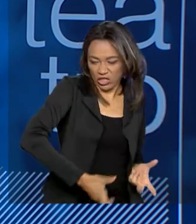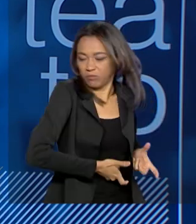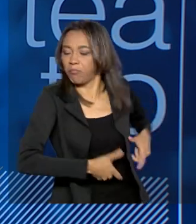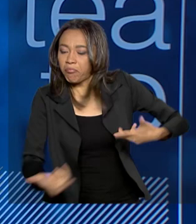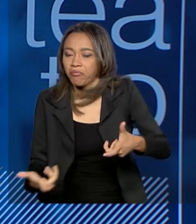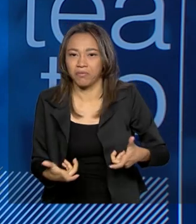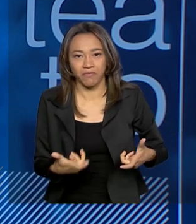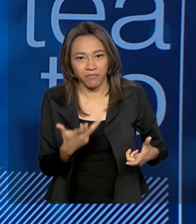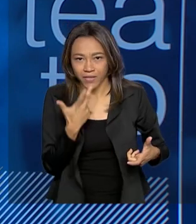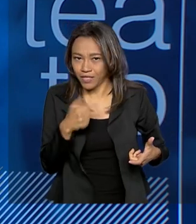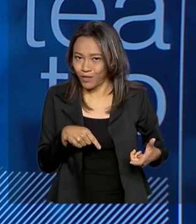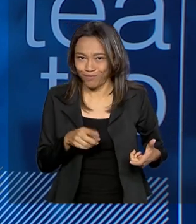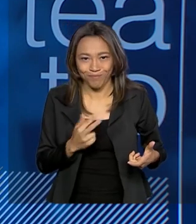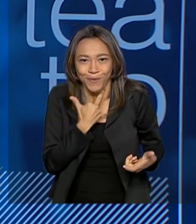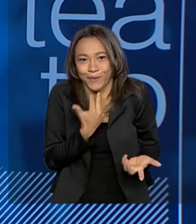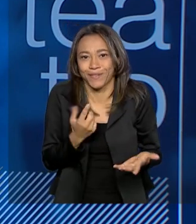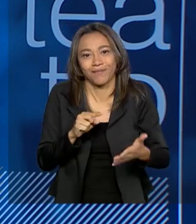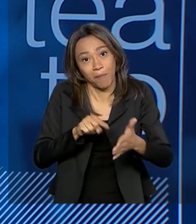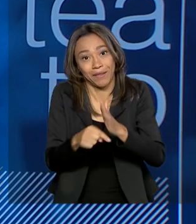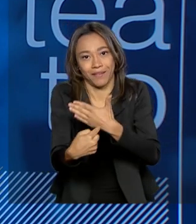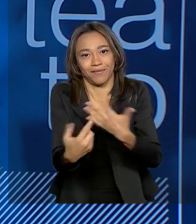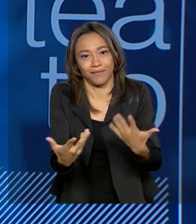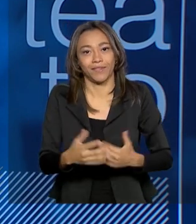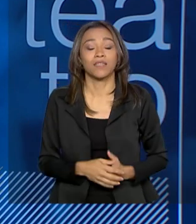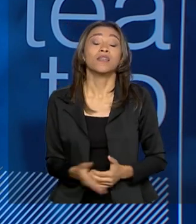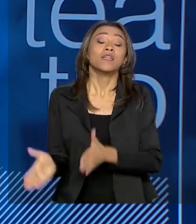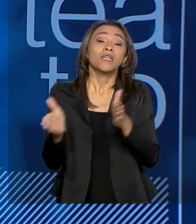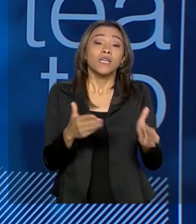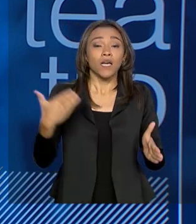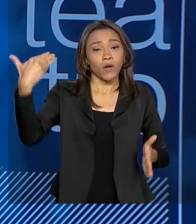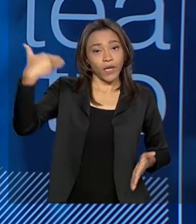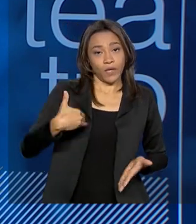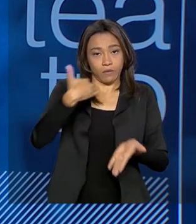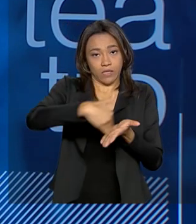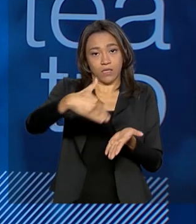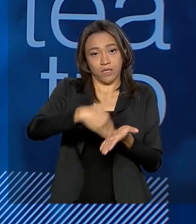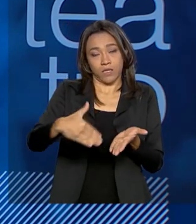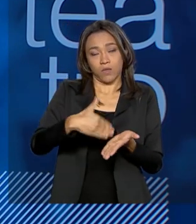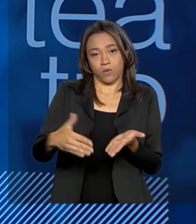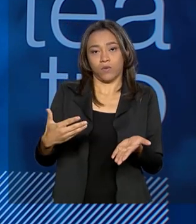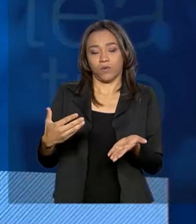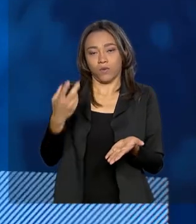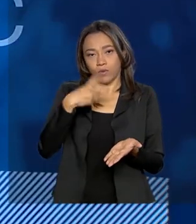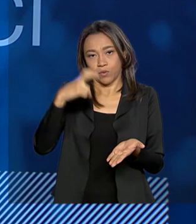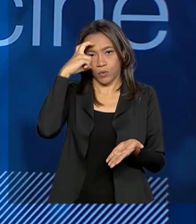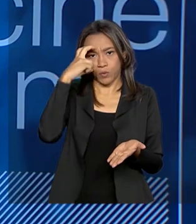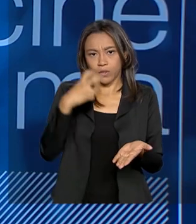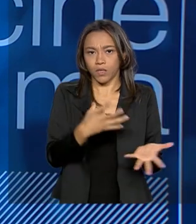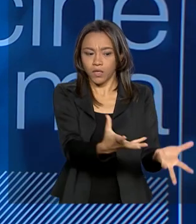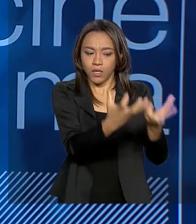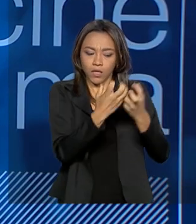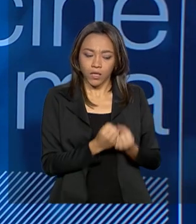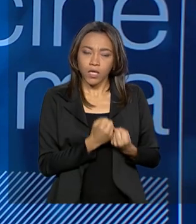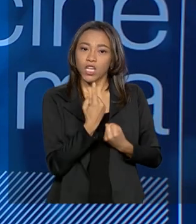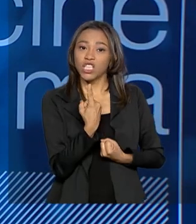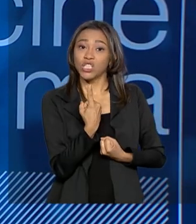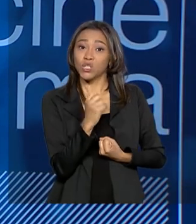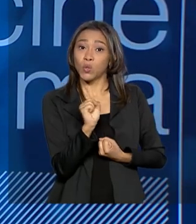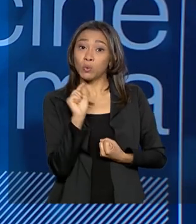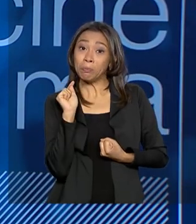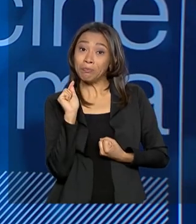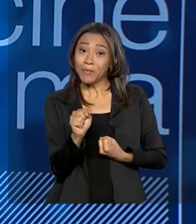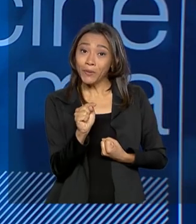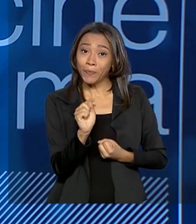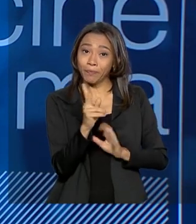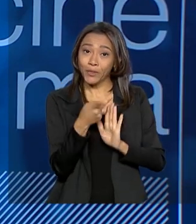veja aqui, agora que eu assumi o cargo de secretário de cultura, caíram no meu colo cerca de 18 mil projetos